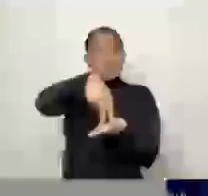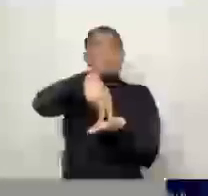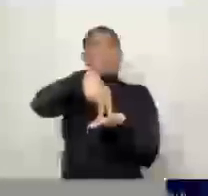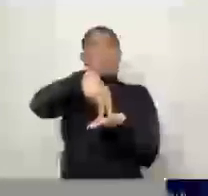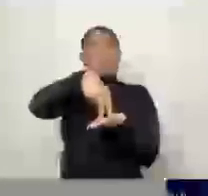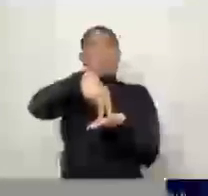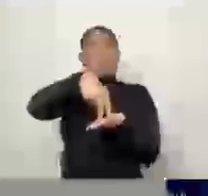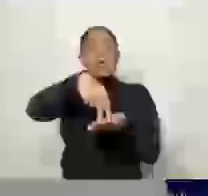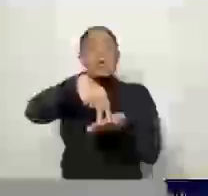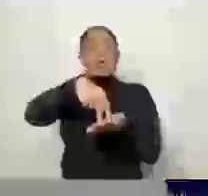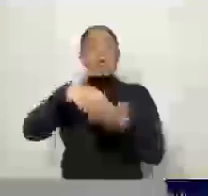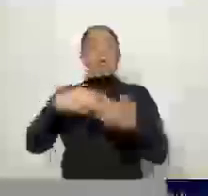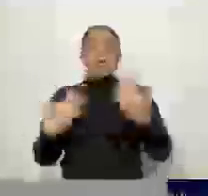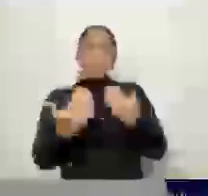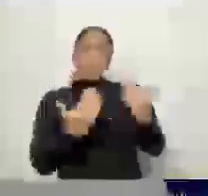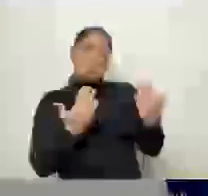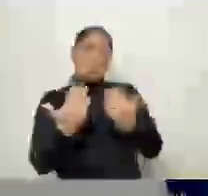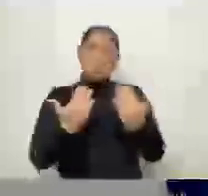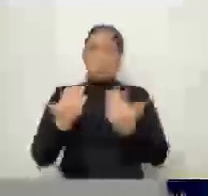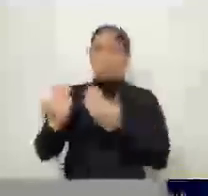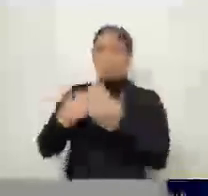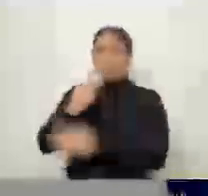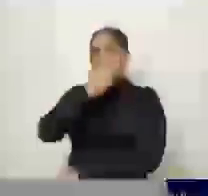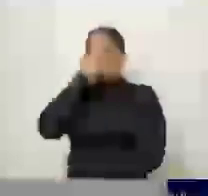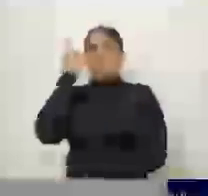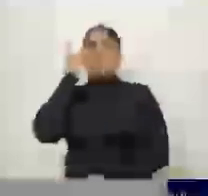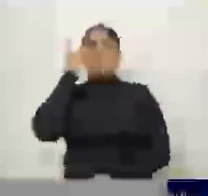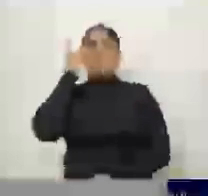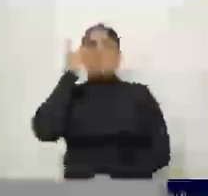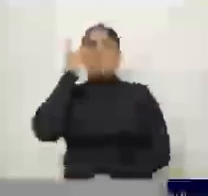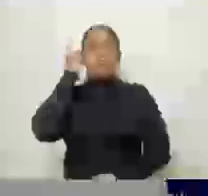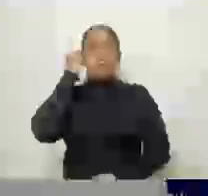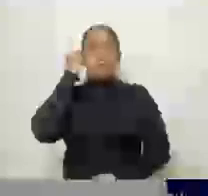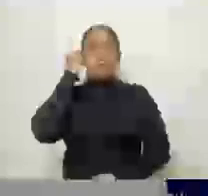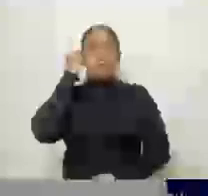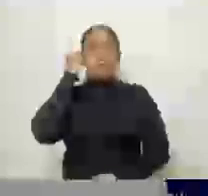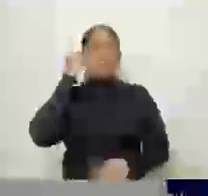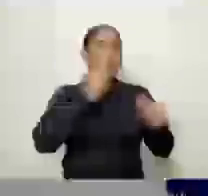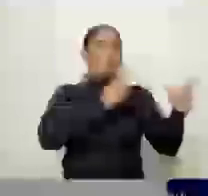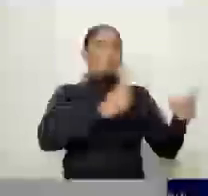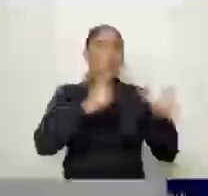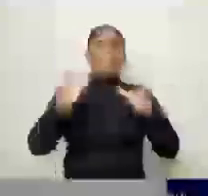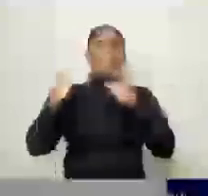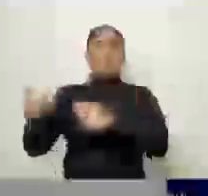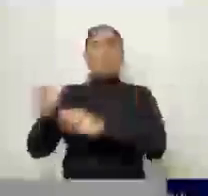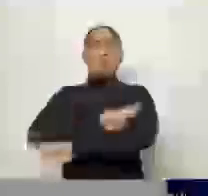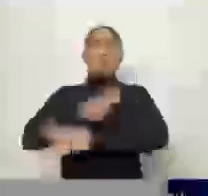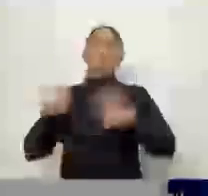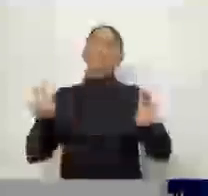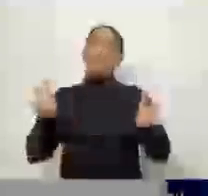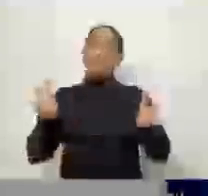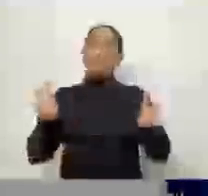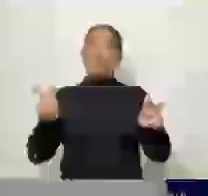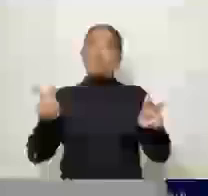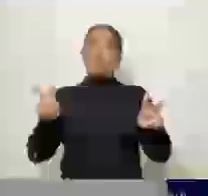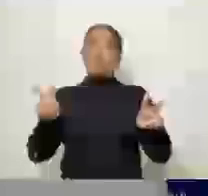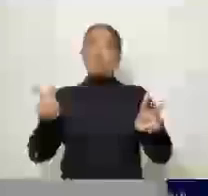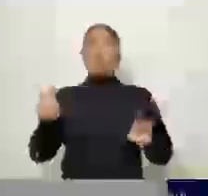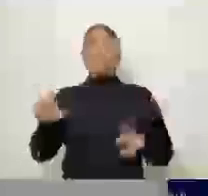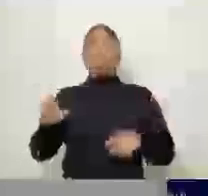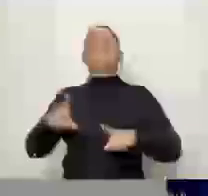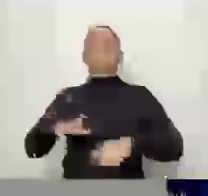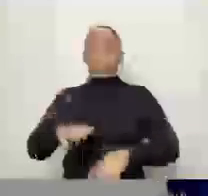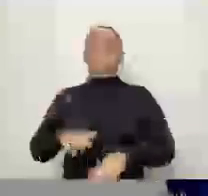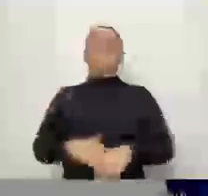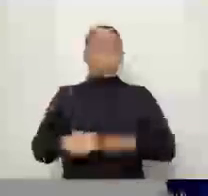e eu venho aqui trazer a grande notícia de uma importante conquista para o nosso município. Através do apoio